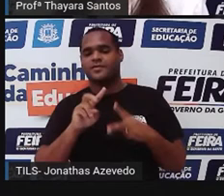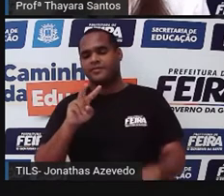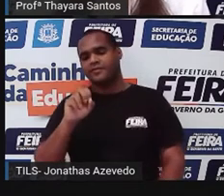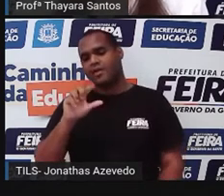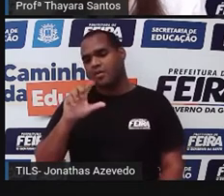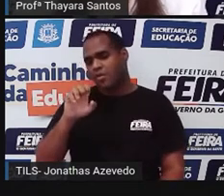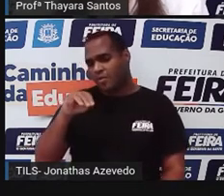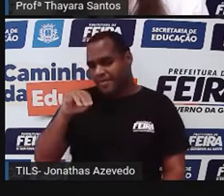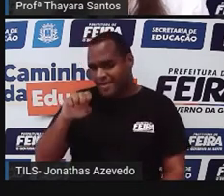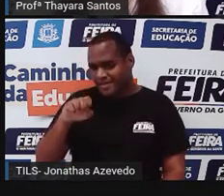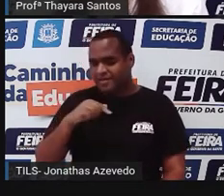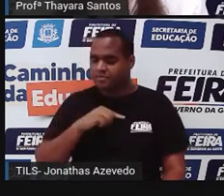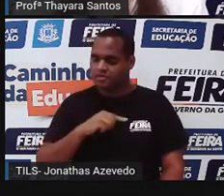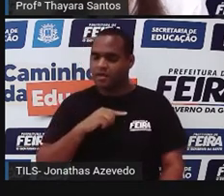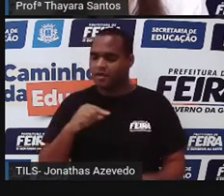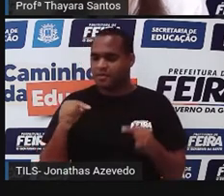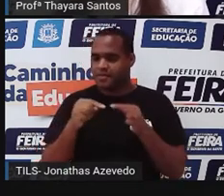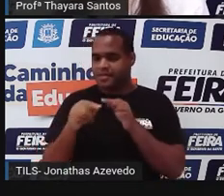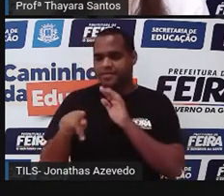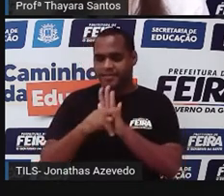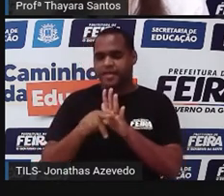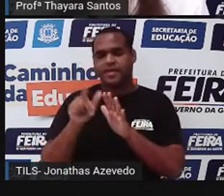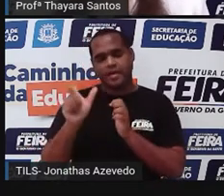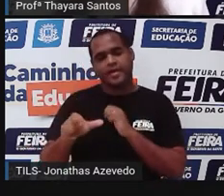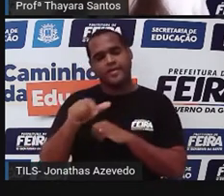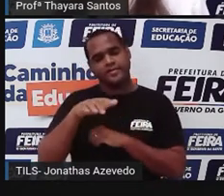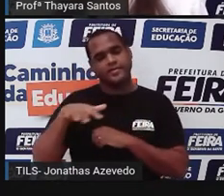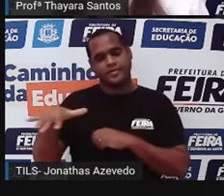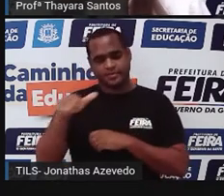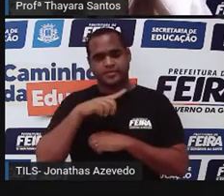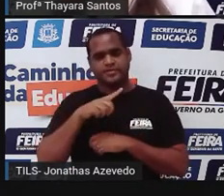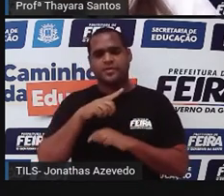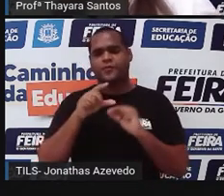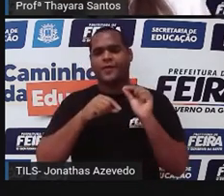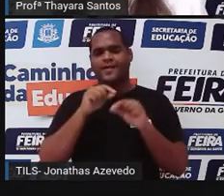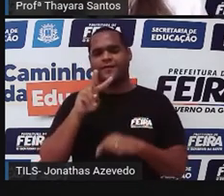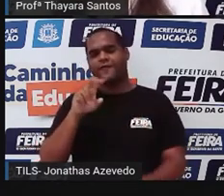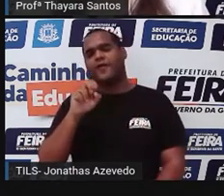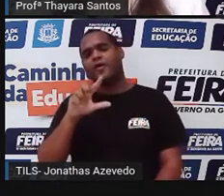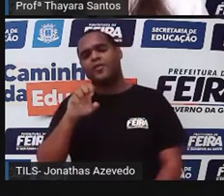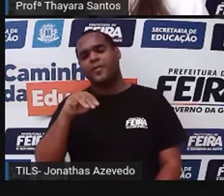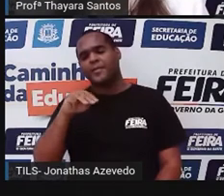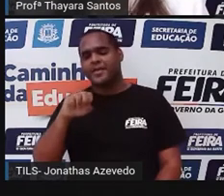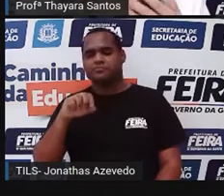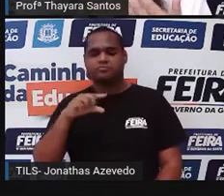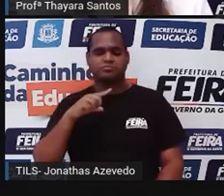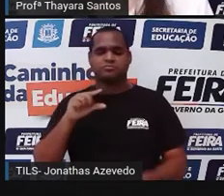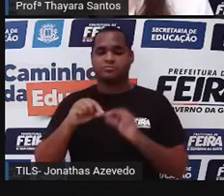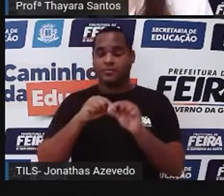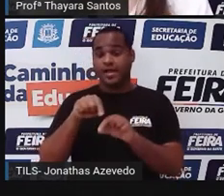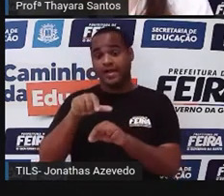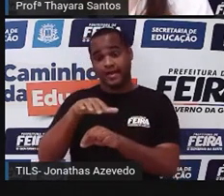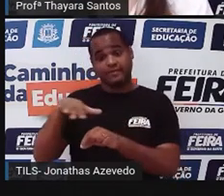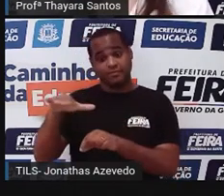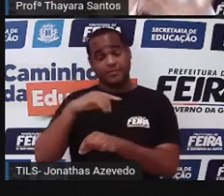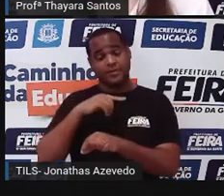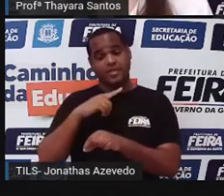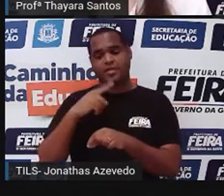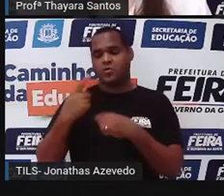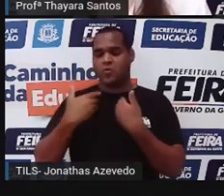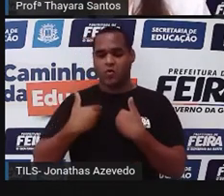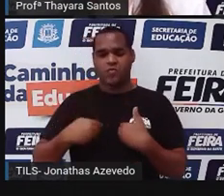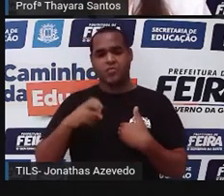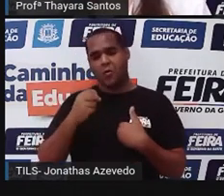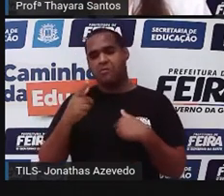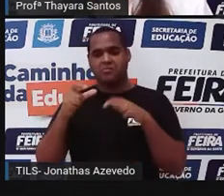o volume, que também é uma propriedade geral da matéria. Então, o é o volume? O volume é o espaço que um corpo ou um